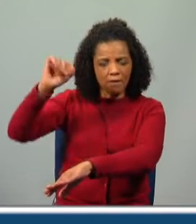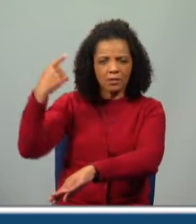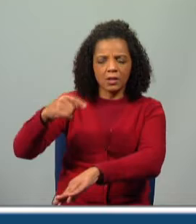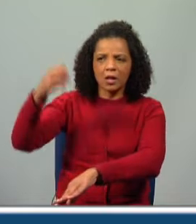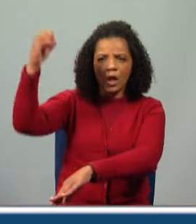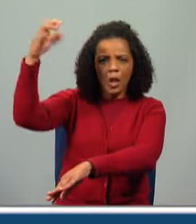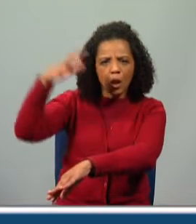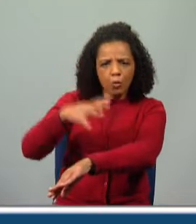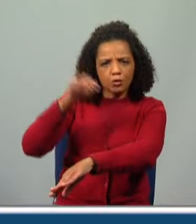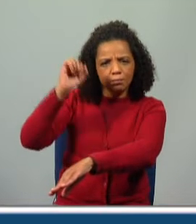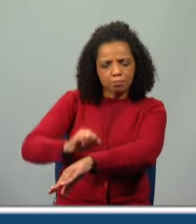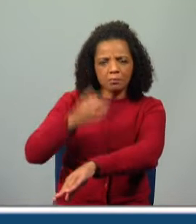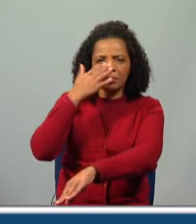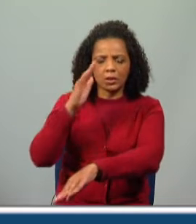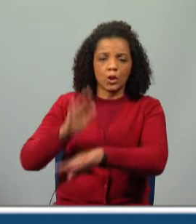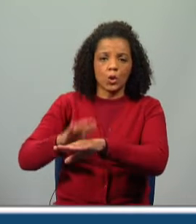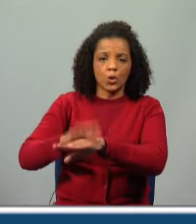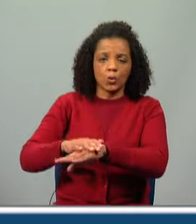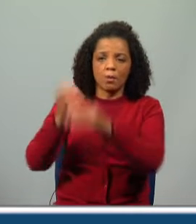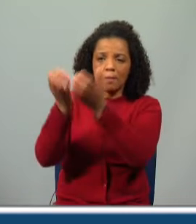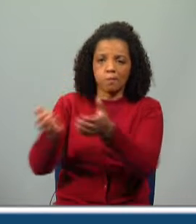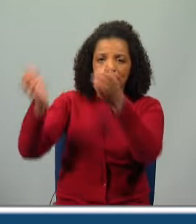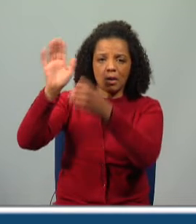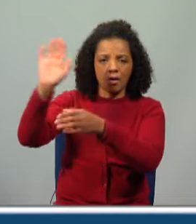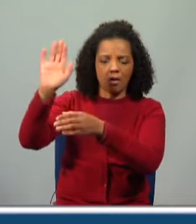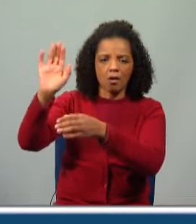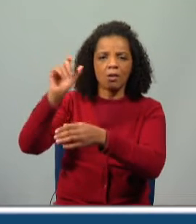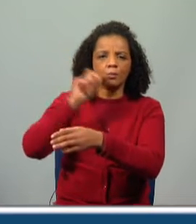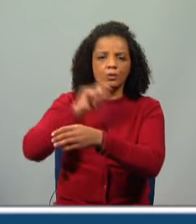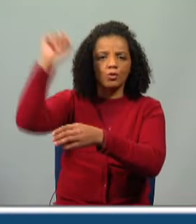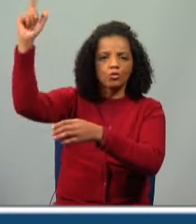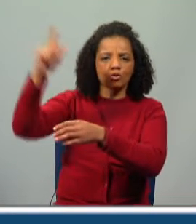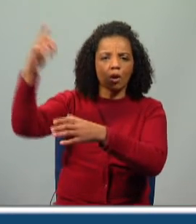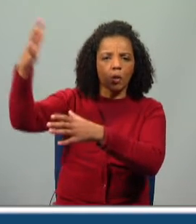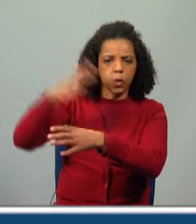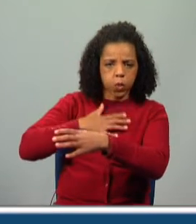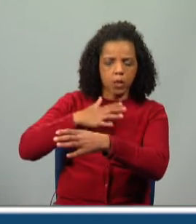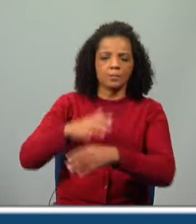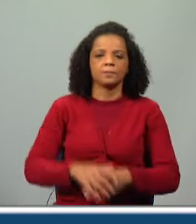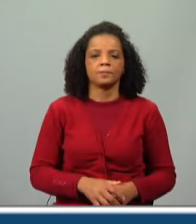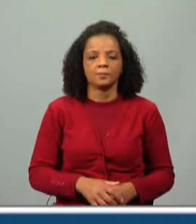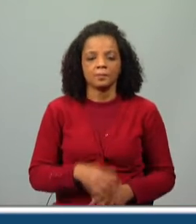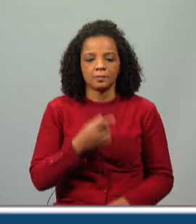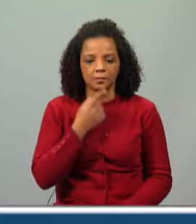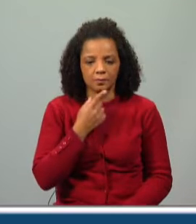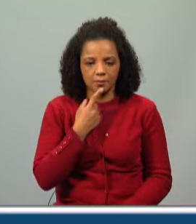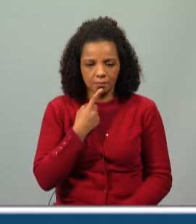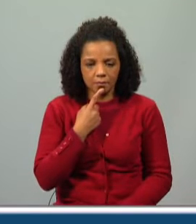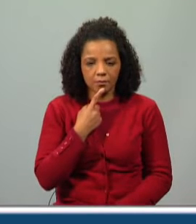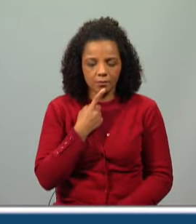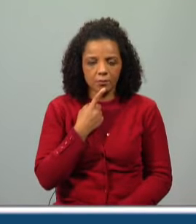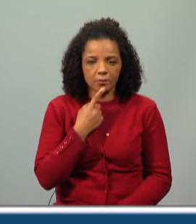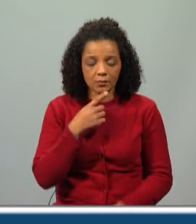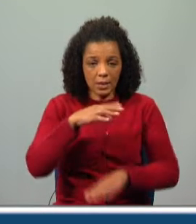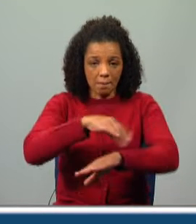luz própria, como se pelo facto de viver tão alto tivesse adquirido um pouco de fulgor do sol. Ou seja, significa que as